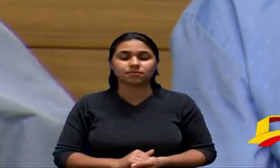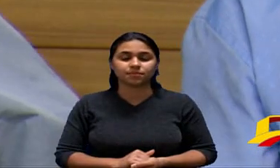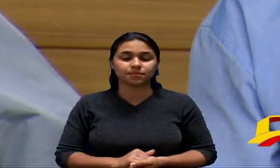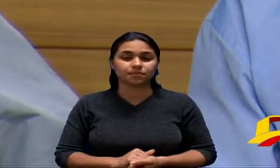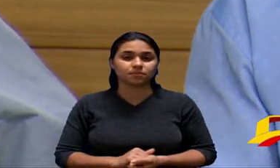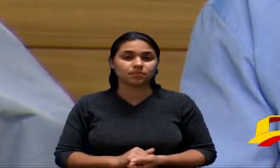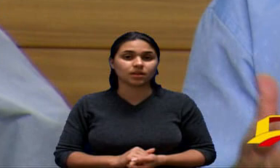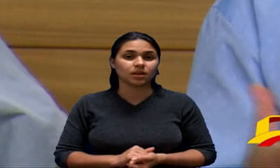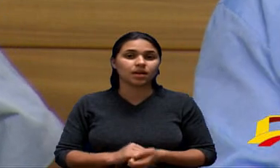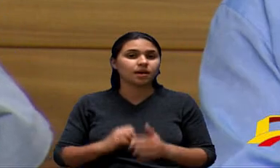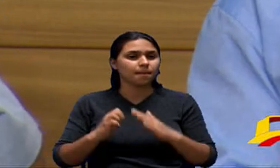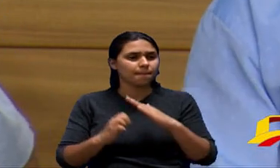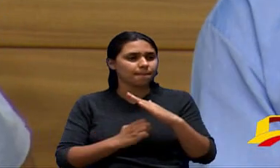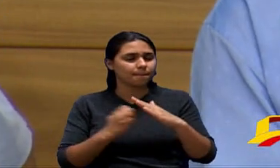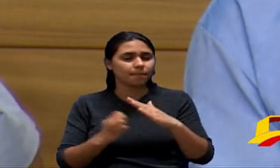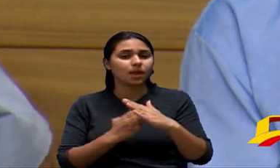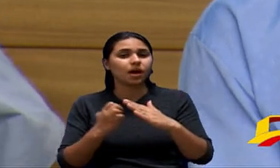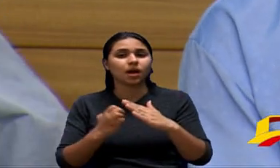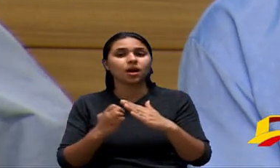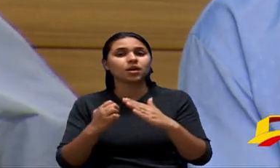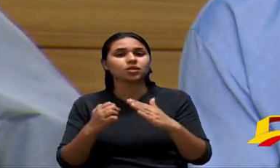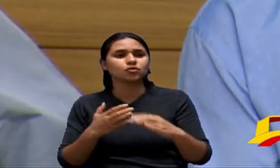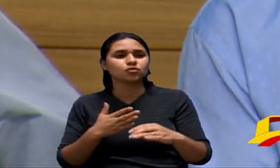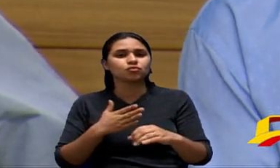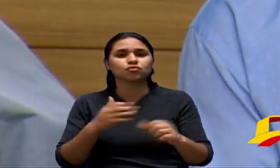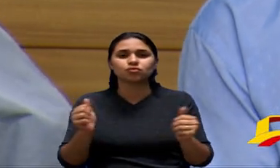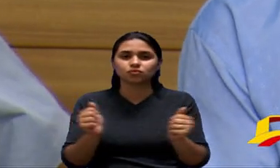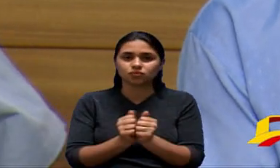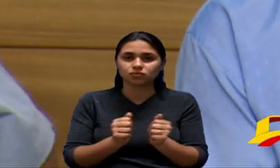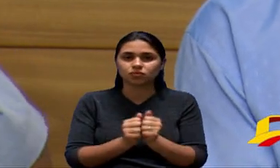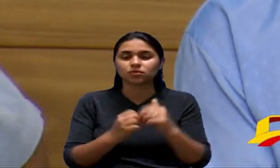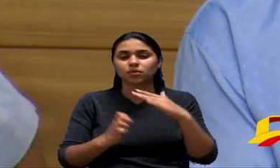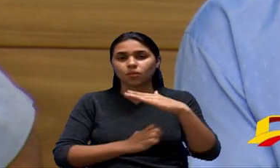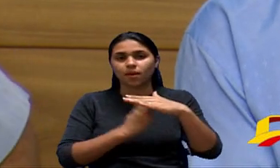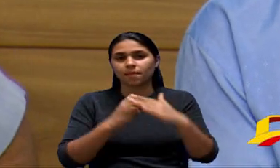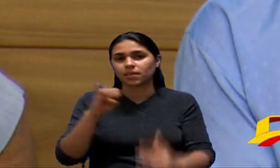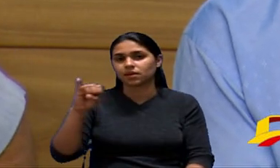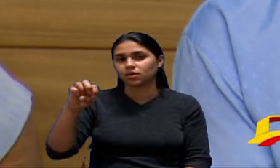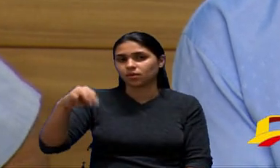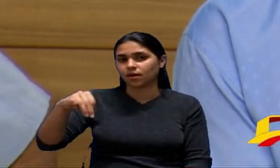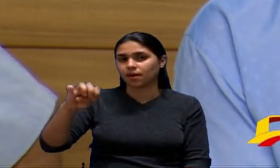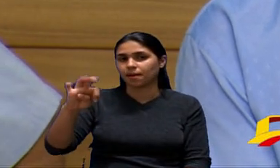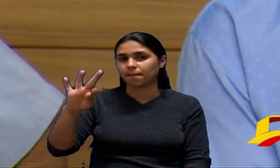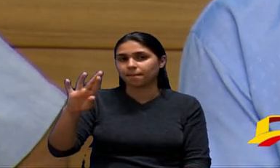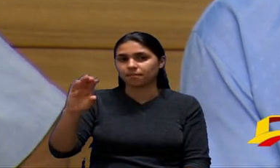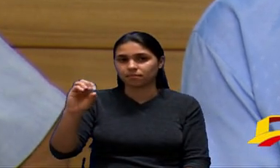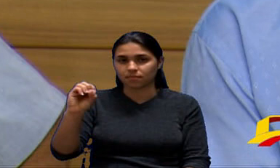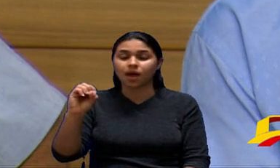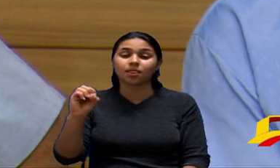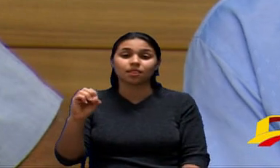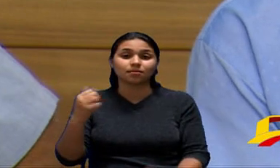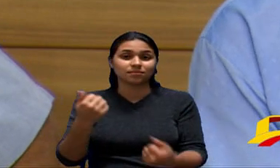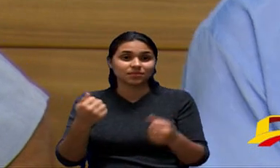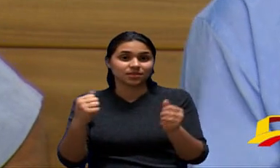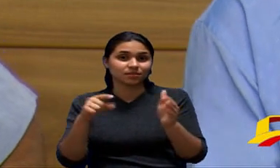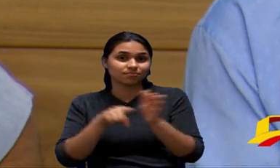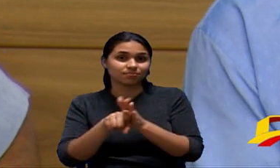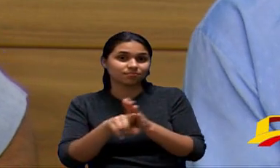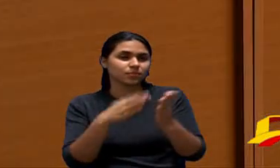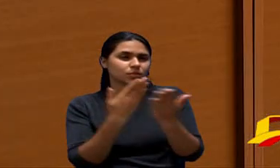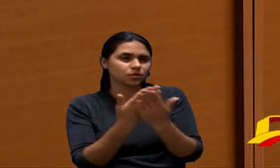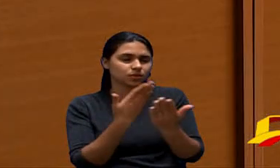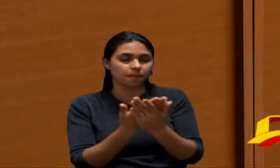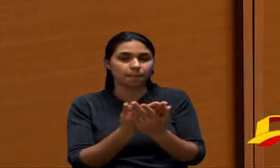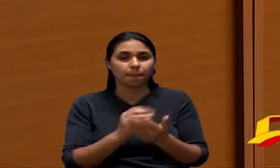intervir junto ao Inmetro para ver se haveria possibilidade de estudo sobre isso primeiro que o fabricante teria que